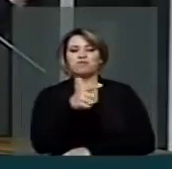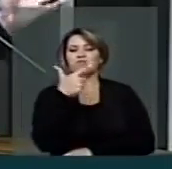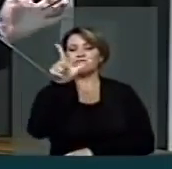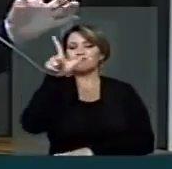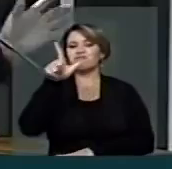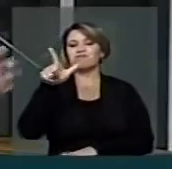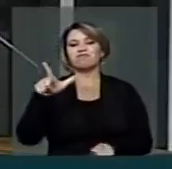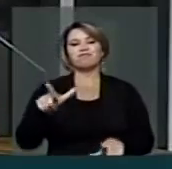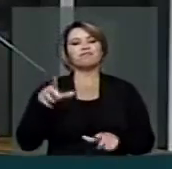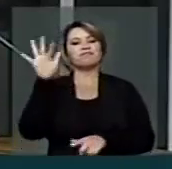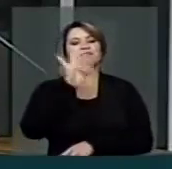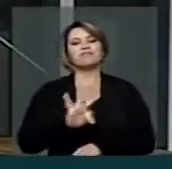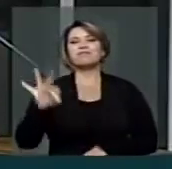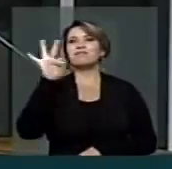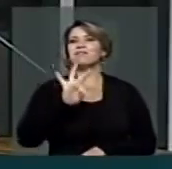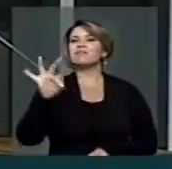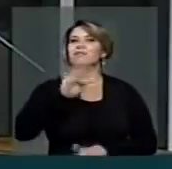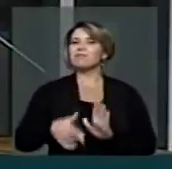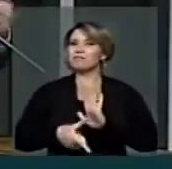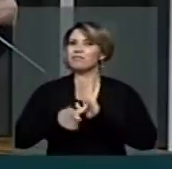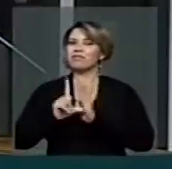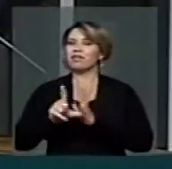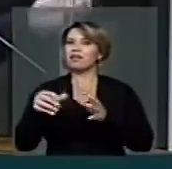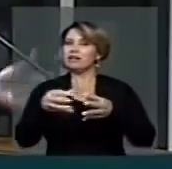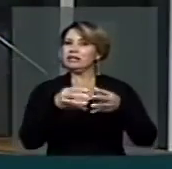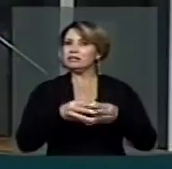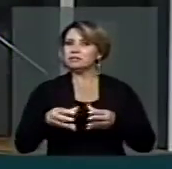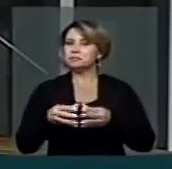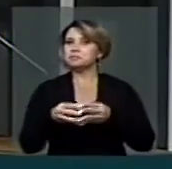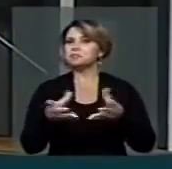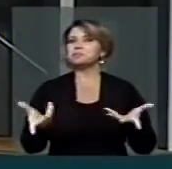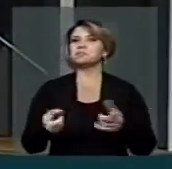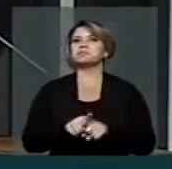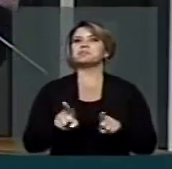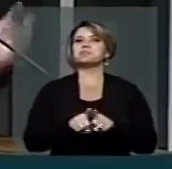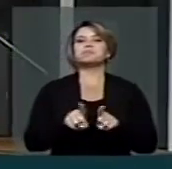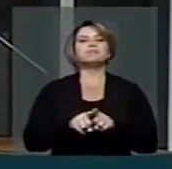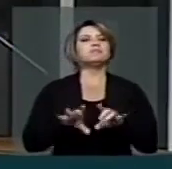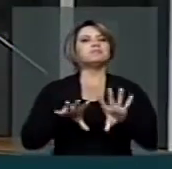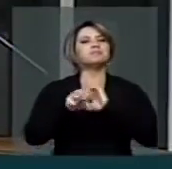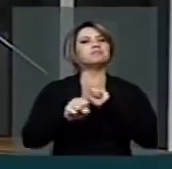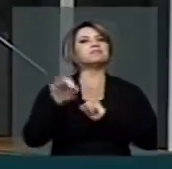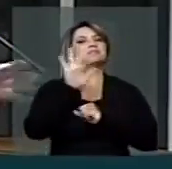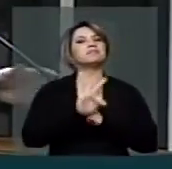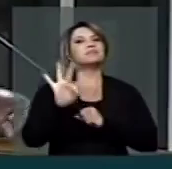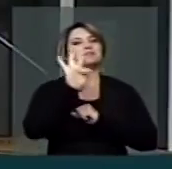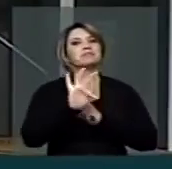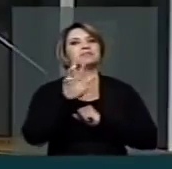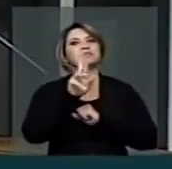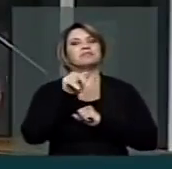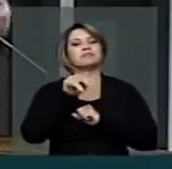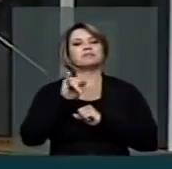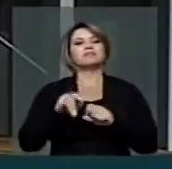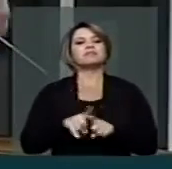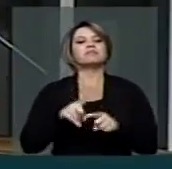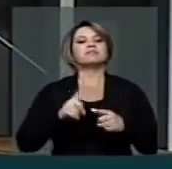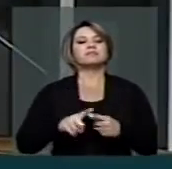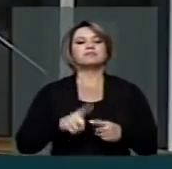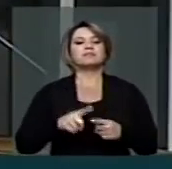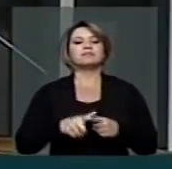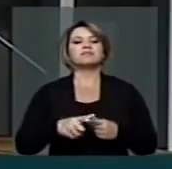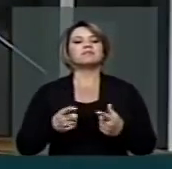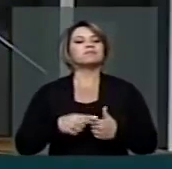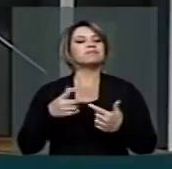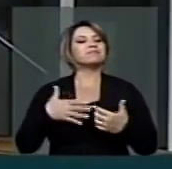que aconteceram, das turmas de graduação, por exemplo, da Universidade, porque os